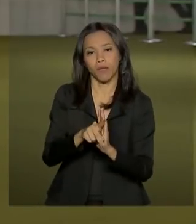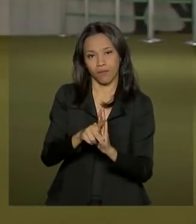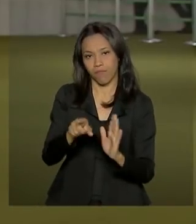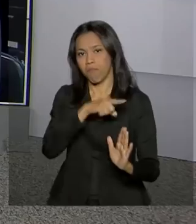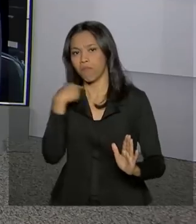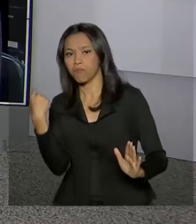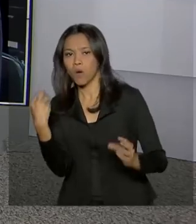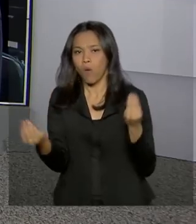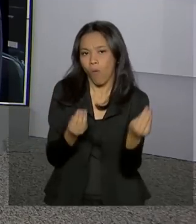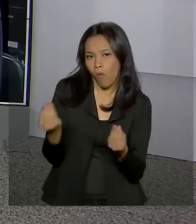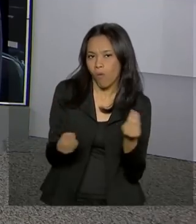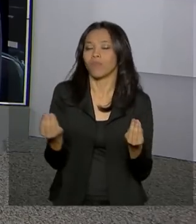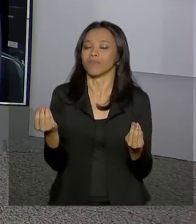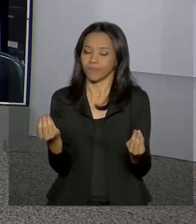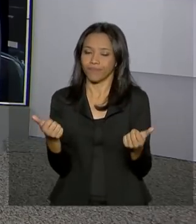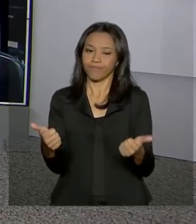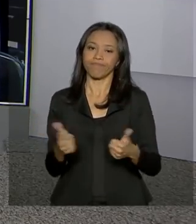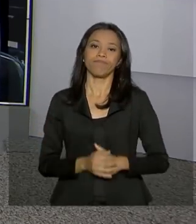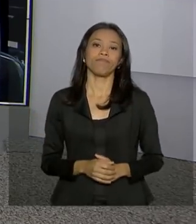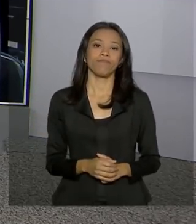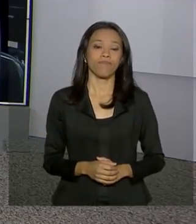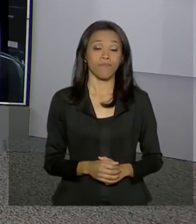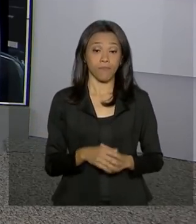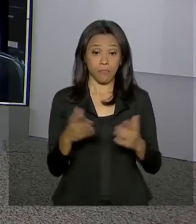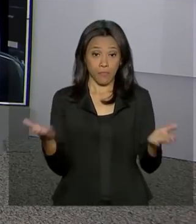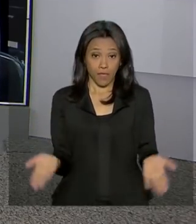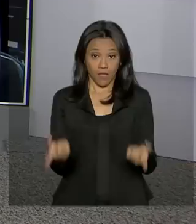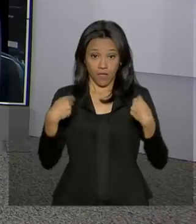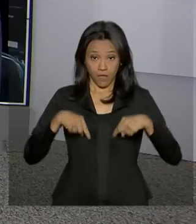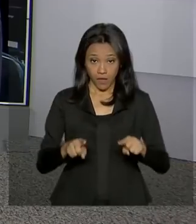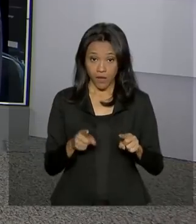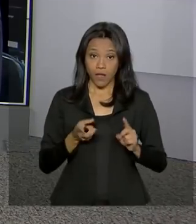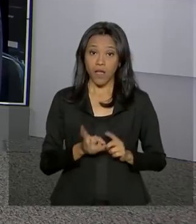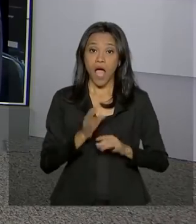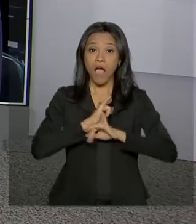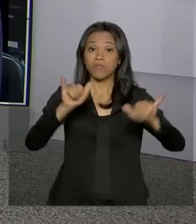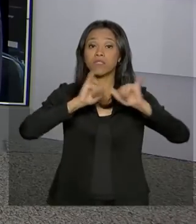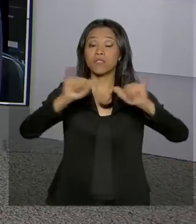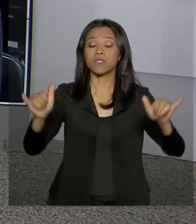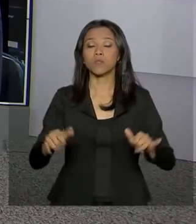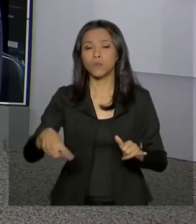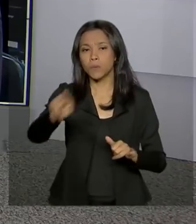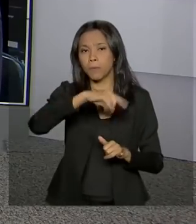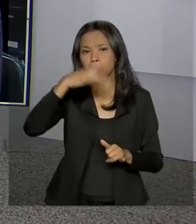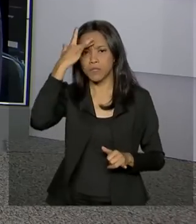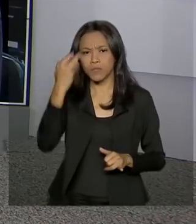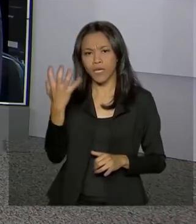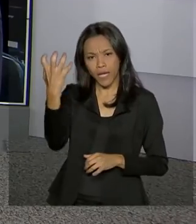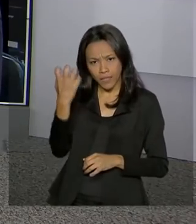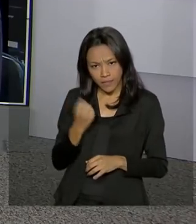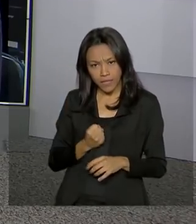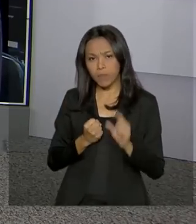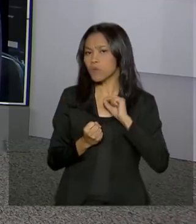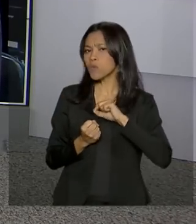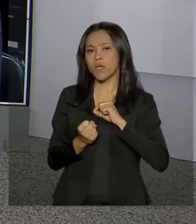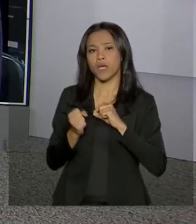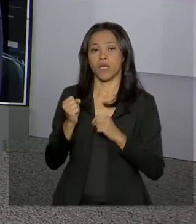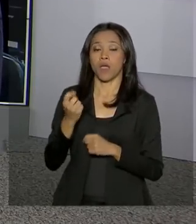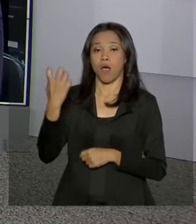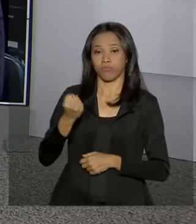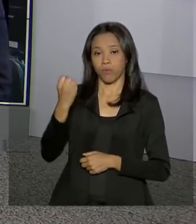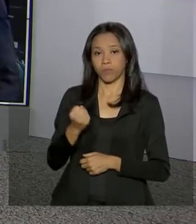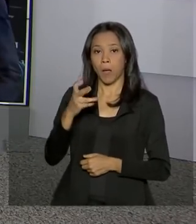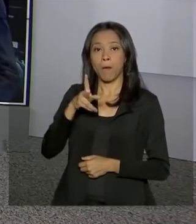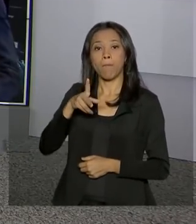você. Obrigada, Selma, bom trabalho aí para você. E a gente segue com o recado para as pessoas que recebem o benefício de prestação continuada, o BPC,